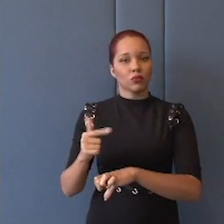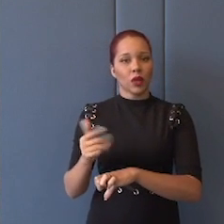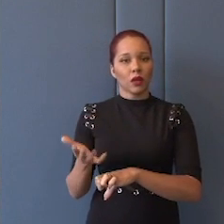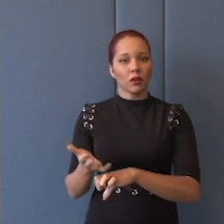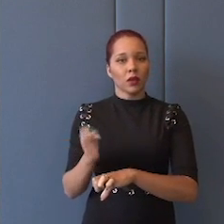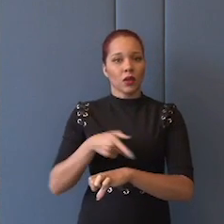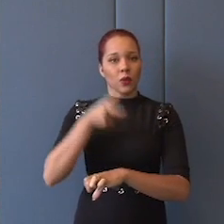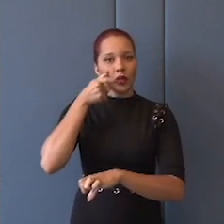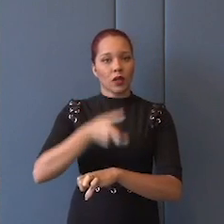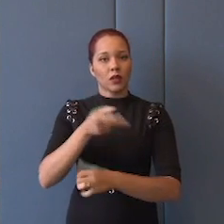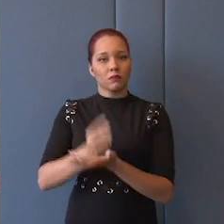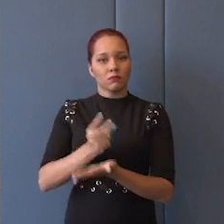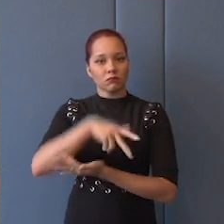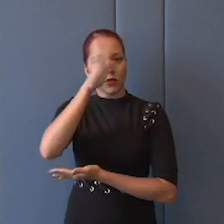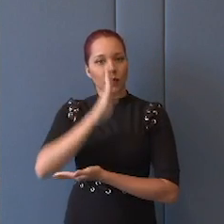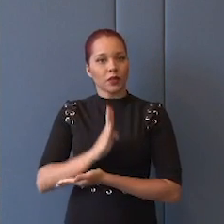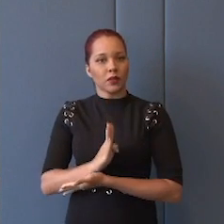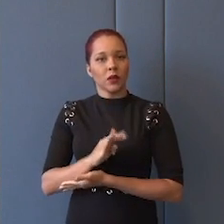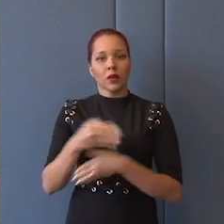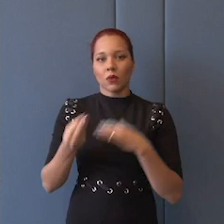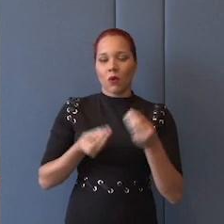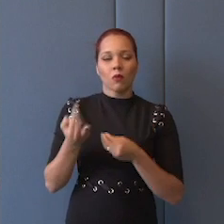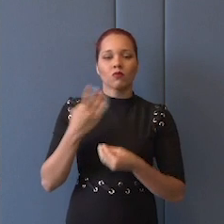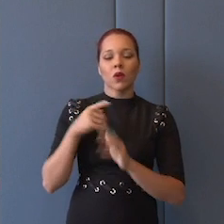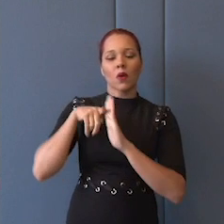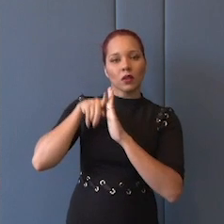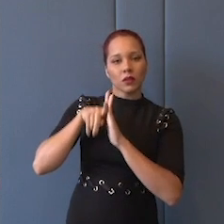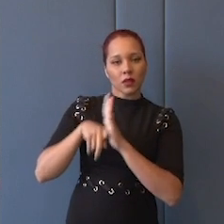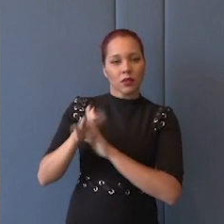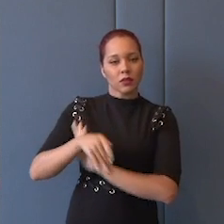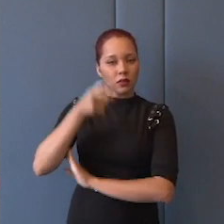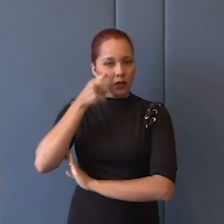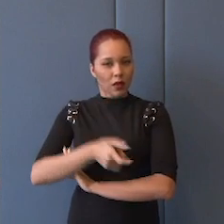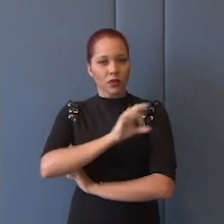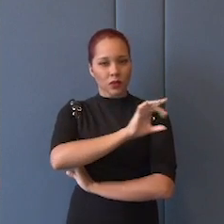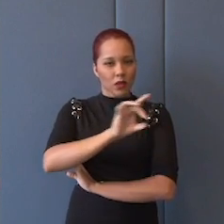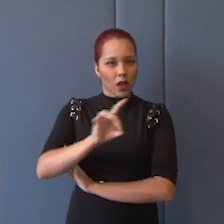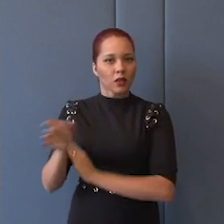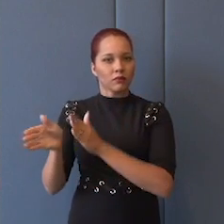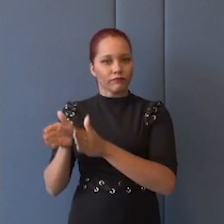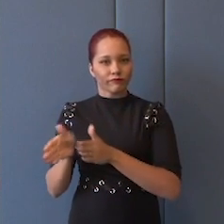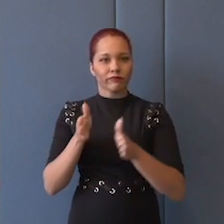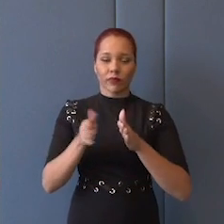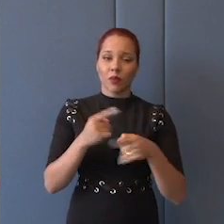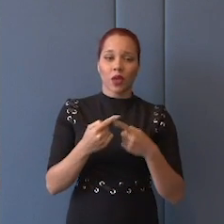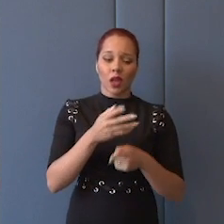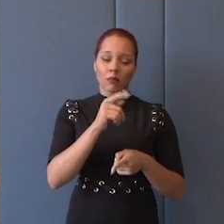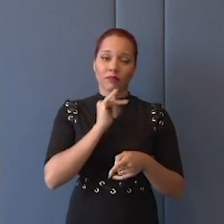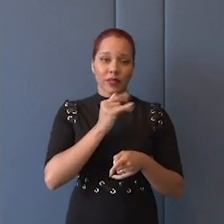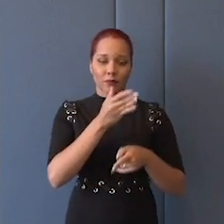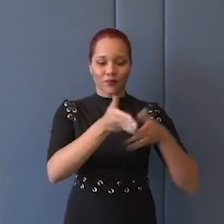Há interesses permanentes no Brasil? Claro que há, mas, assim, como é que você interpreta esses interesses em cada momento? Em determinados momentos, eles vão ter que